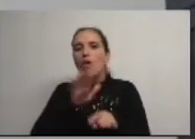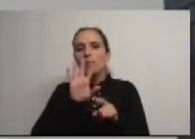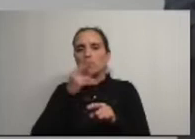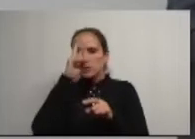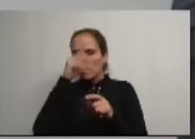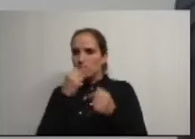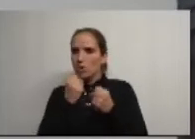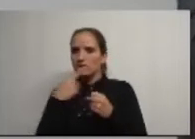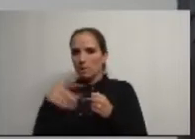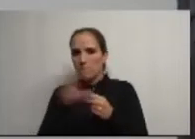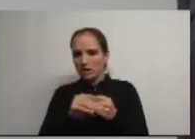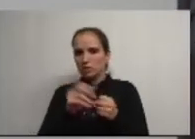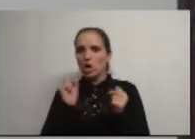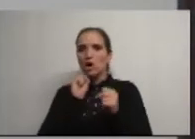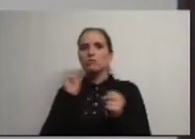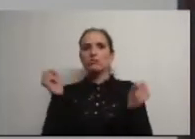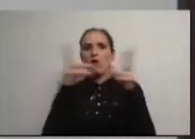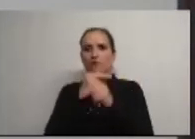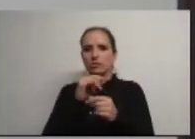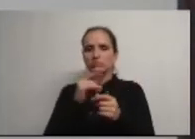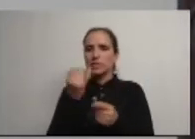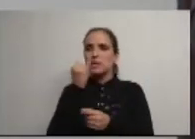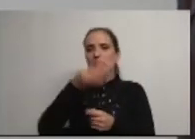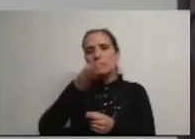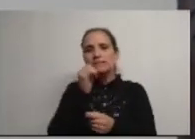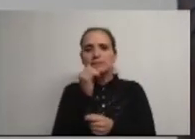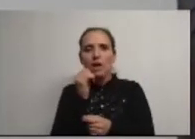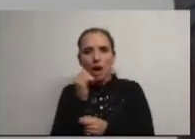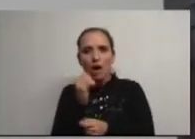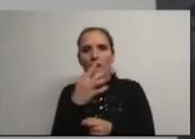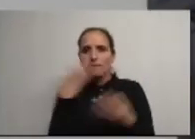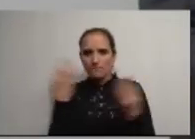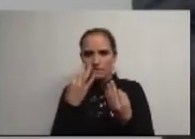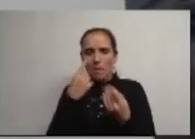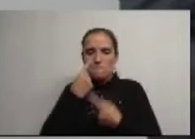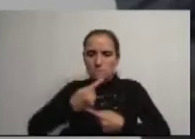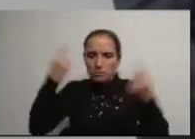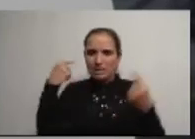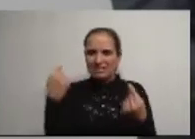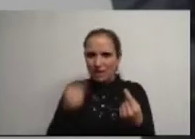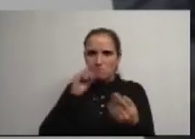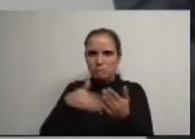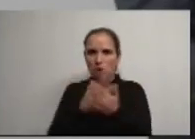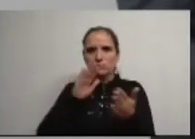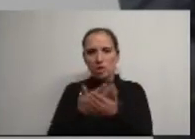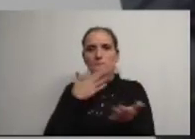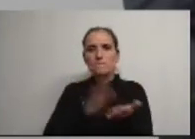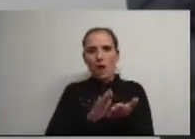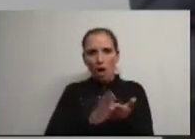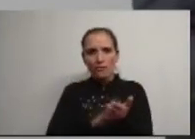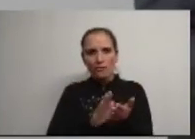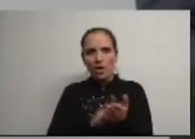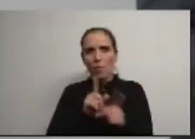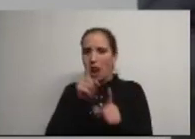fortes. A inovação social, as nossas IPSS, são e têm demonstrado. E, por isso, nós fazemos uma